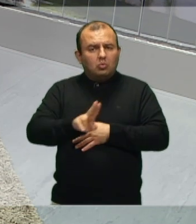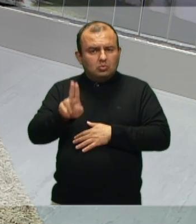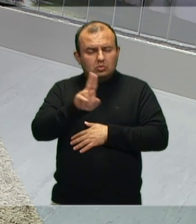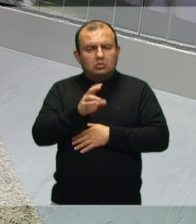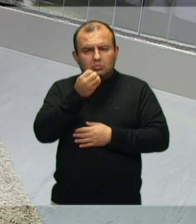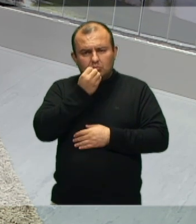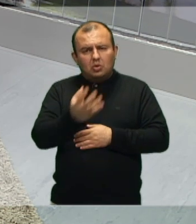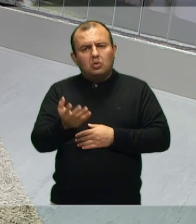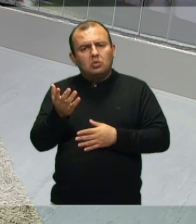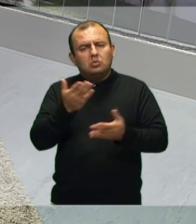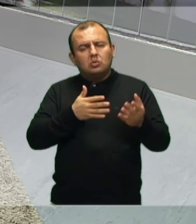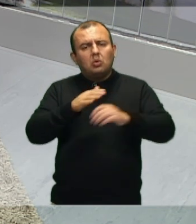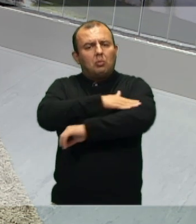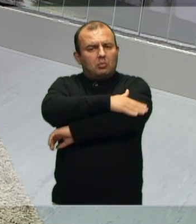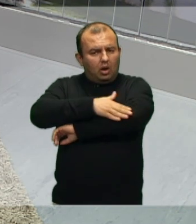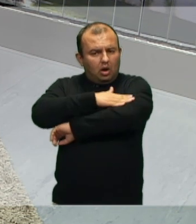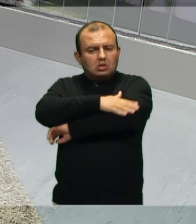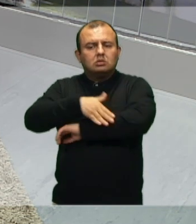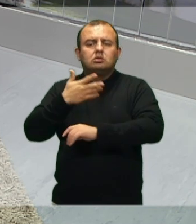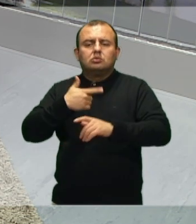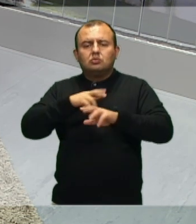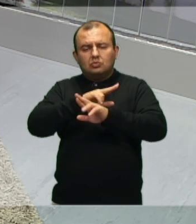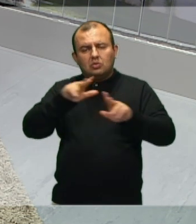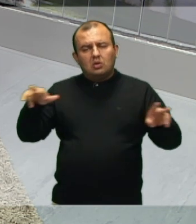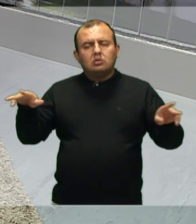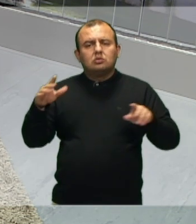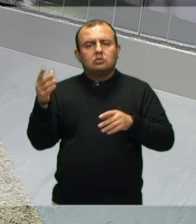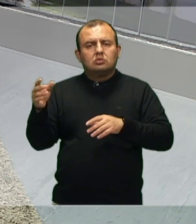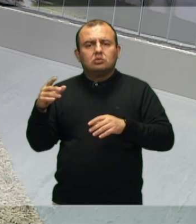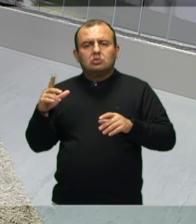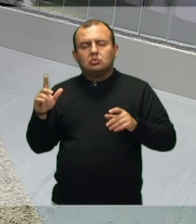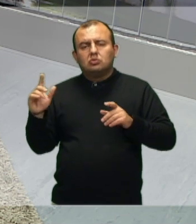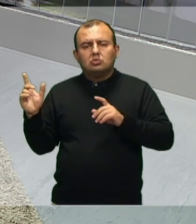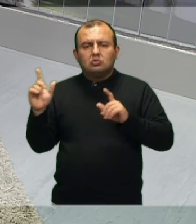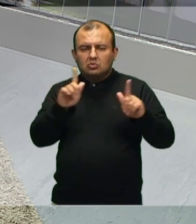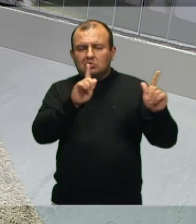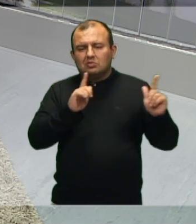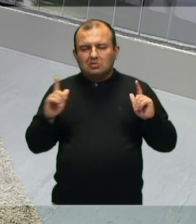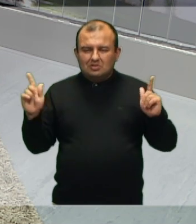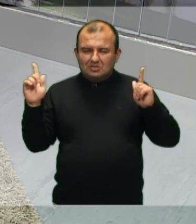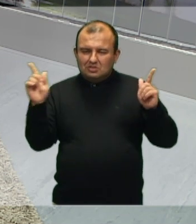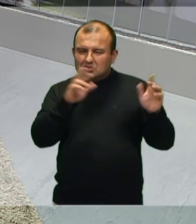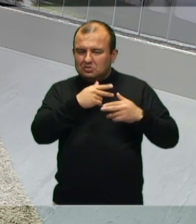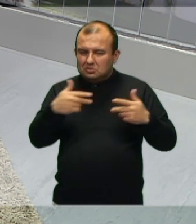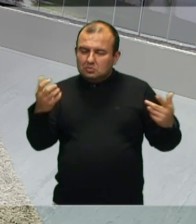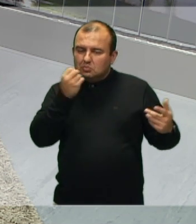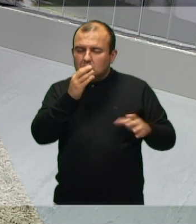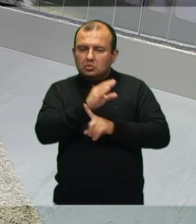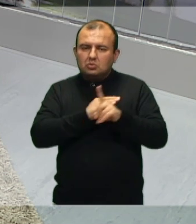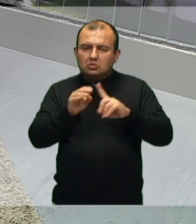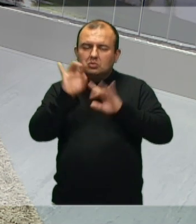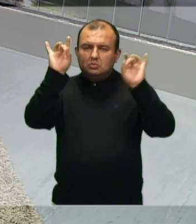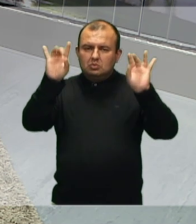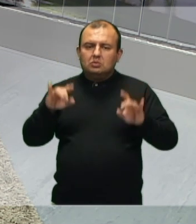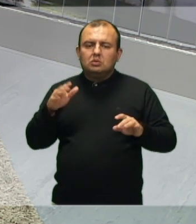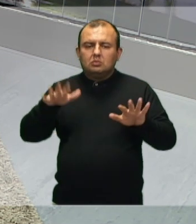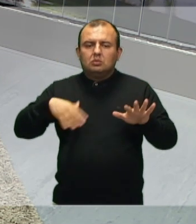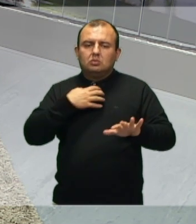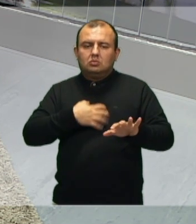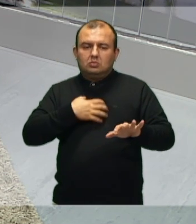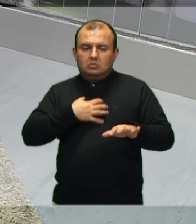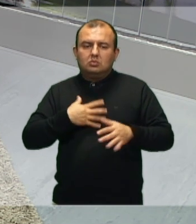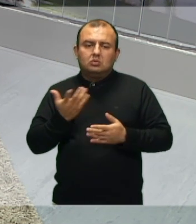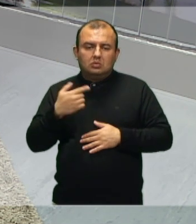boa, com parques, com entretenimento para toda a comunidade, especialmente da Praia Brava, que foi de onde